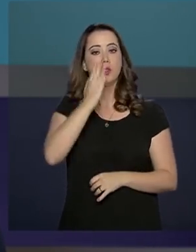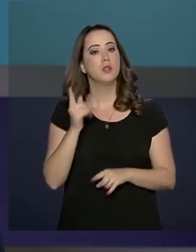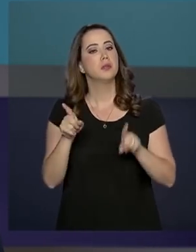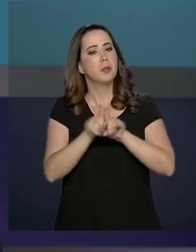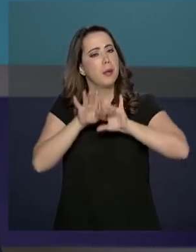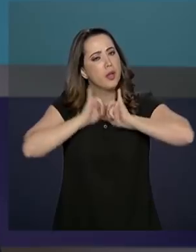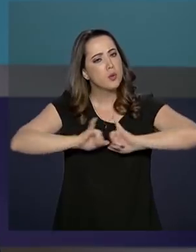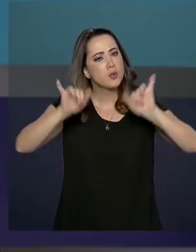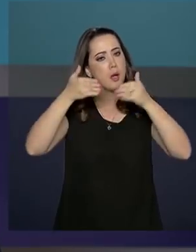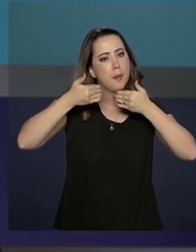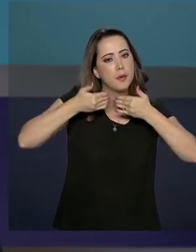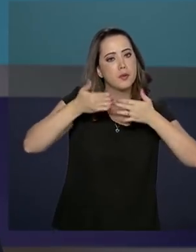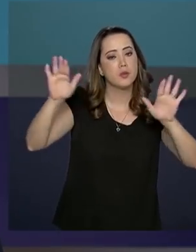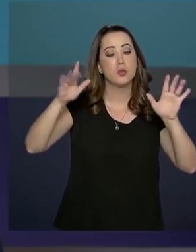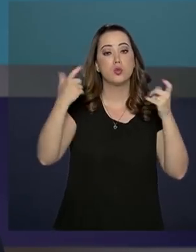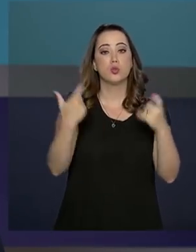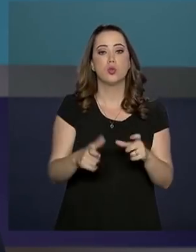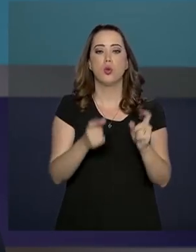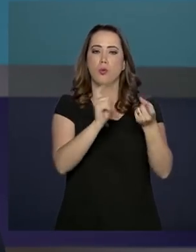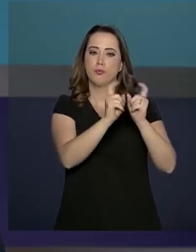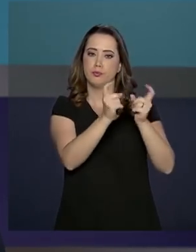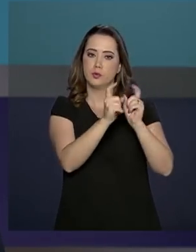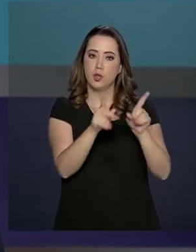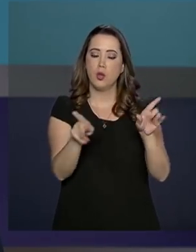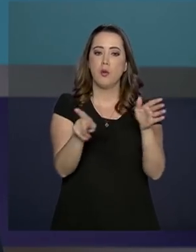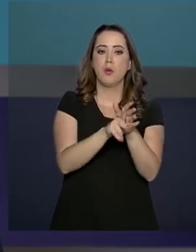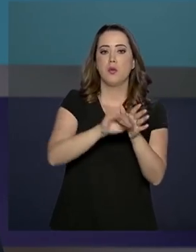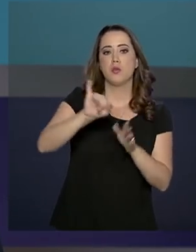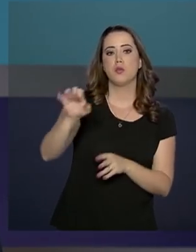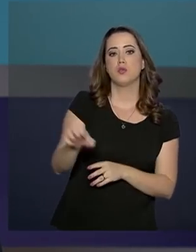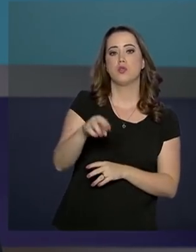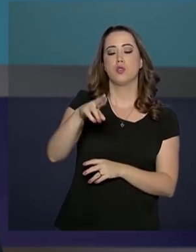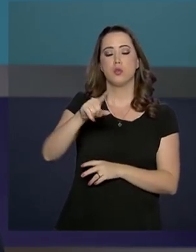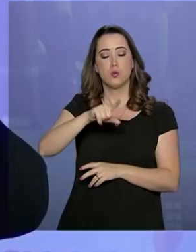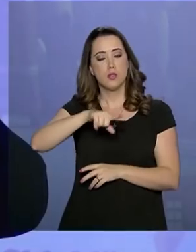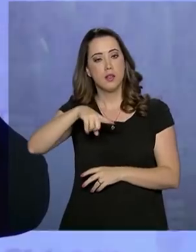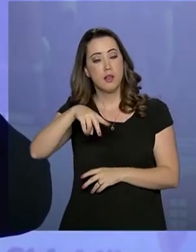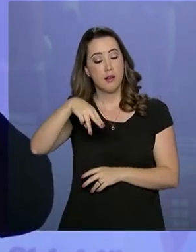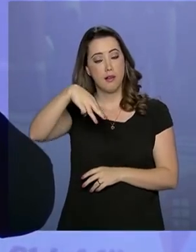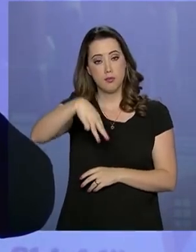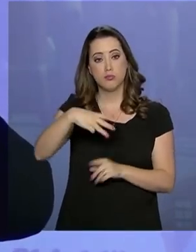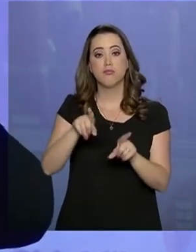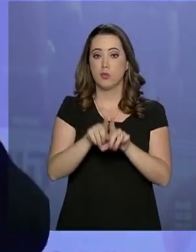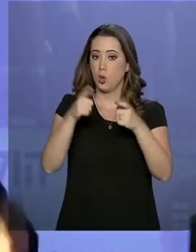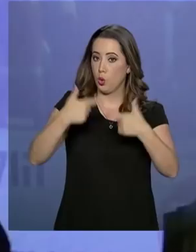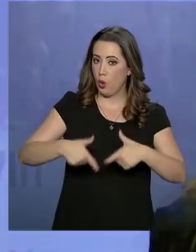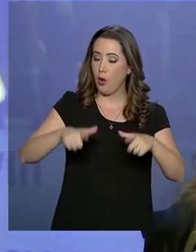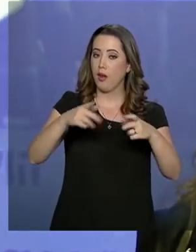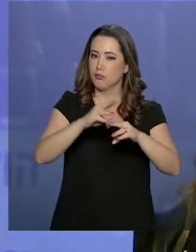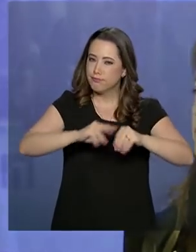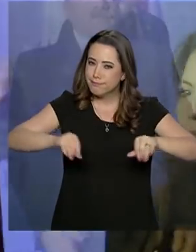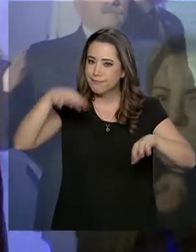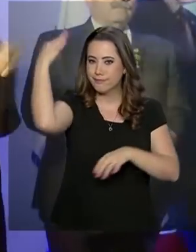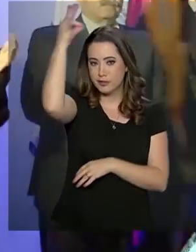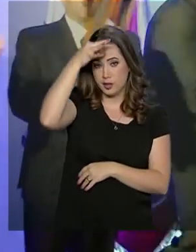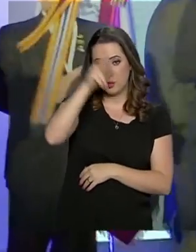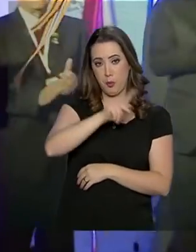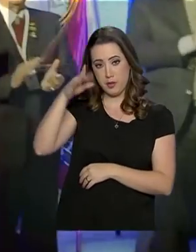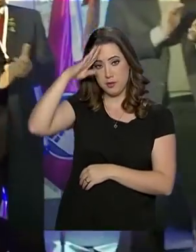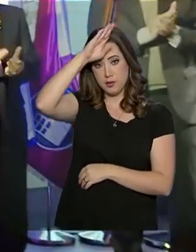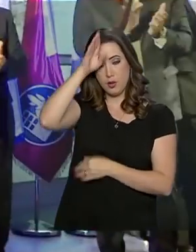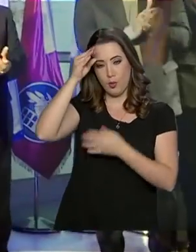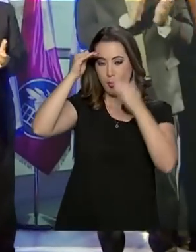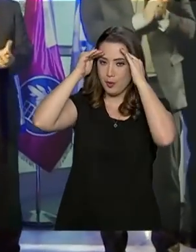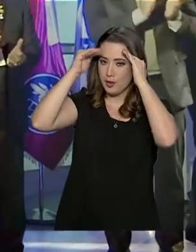Brasil também anuncia a abertura de um escritório de negócios em Jerusalém. Na Terra Santa, presidente Bolsonaro homenageia